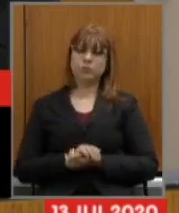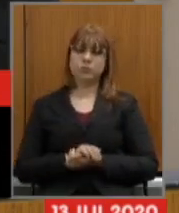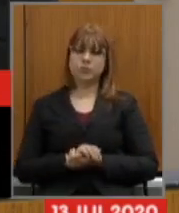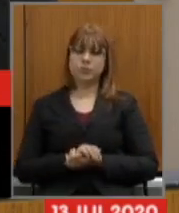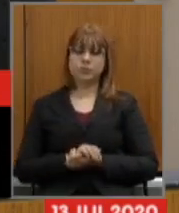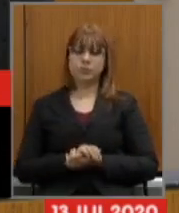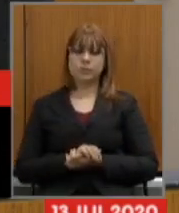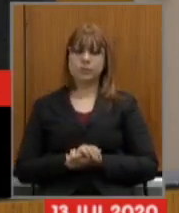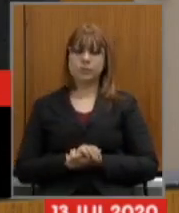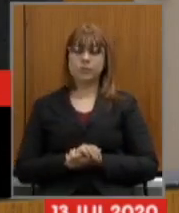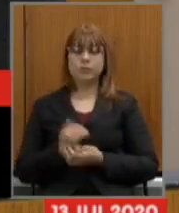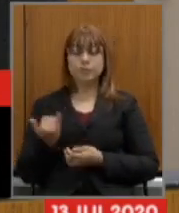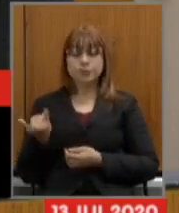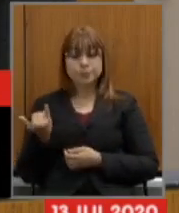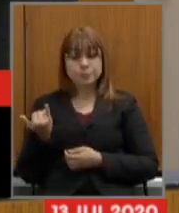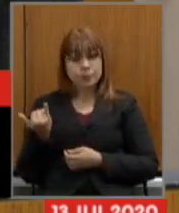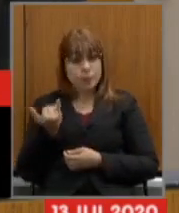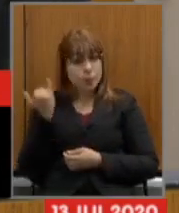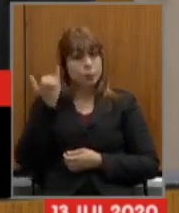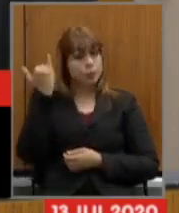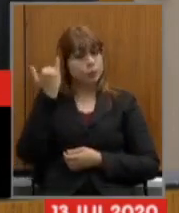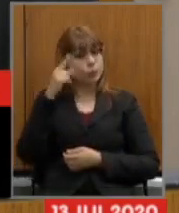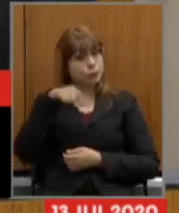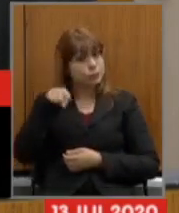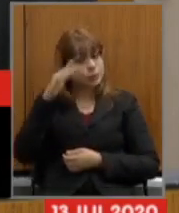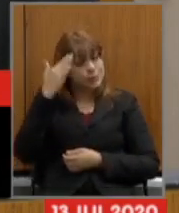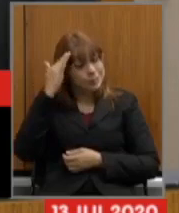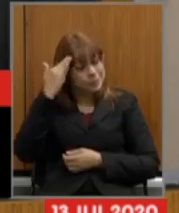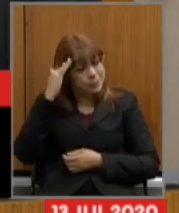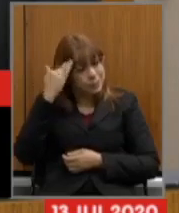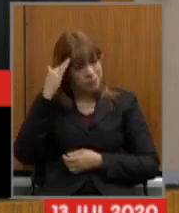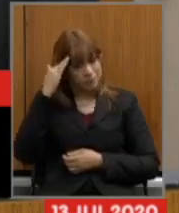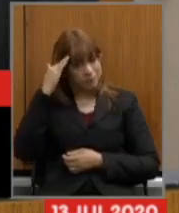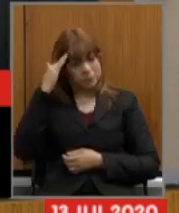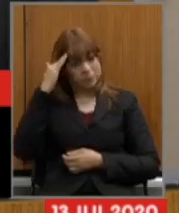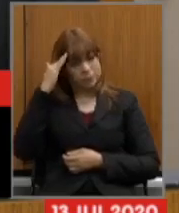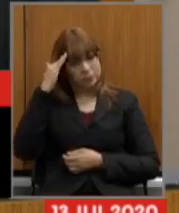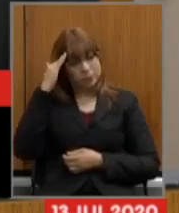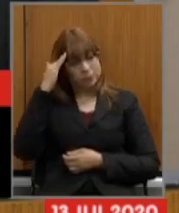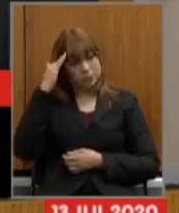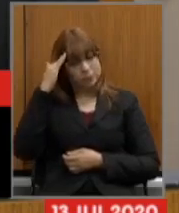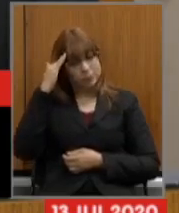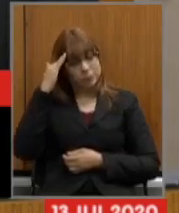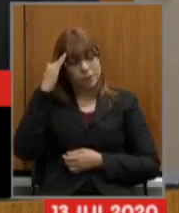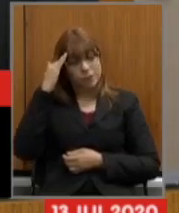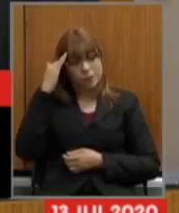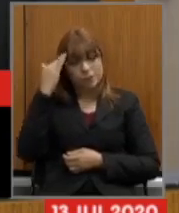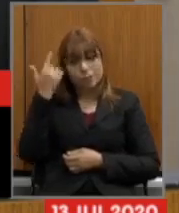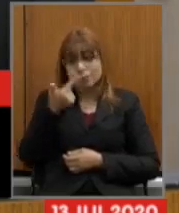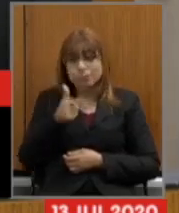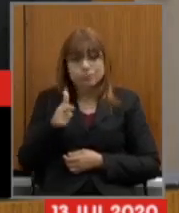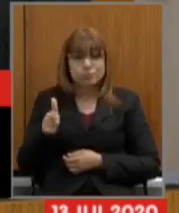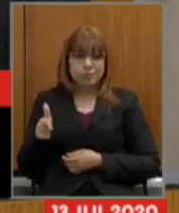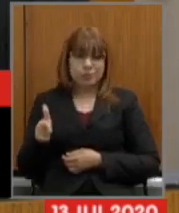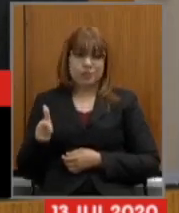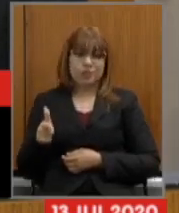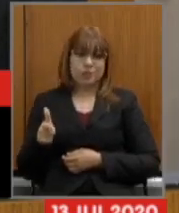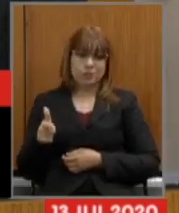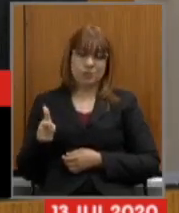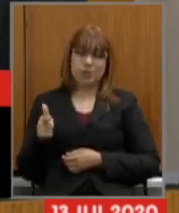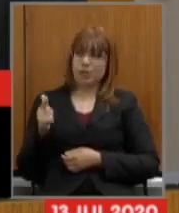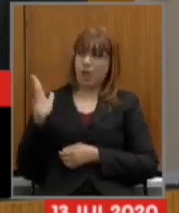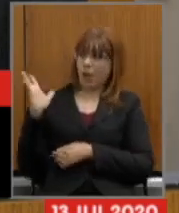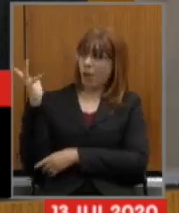é importante que todos entendam não existe árvore de